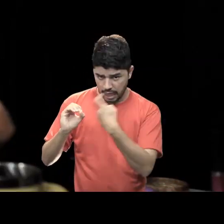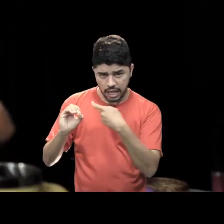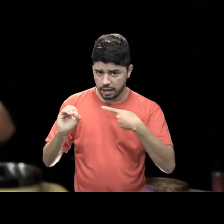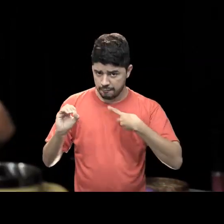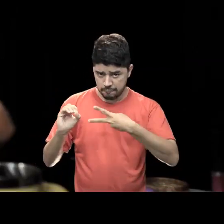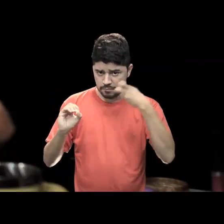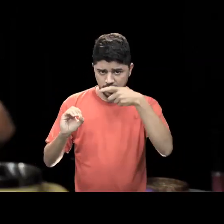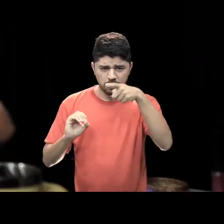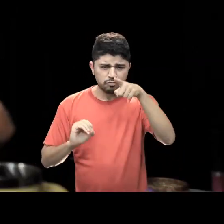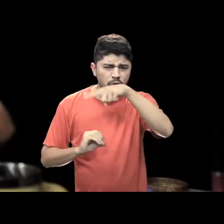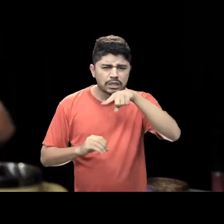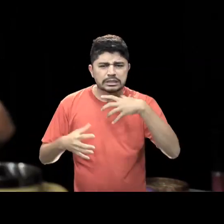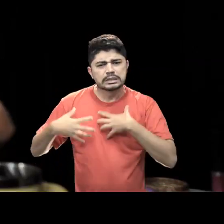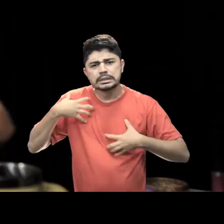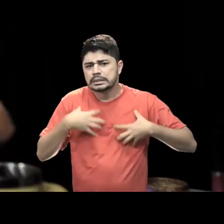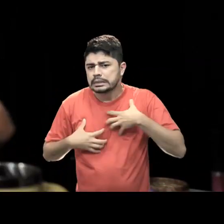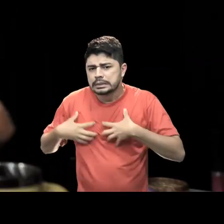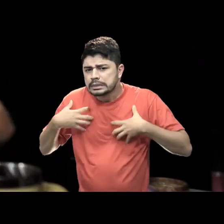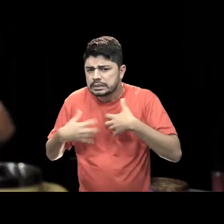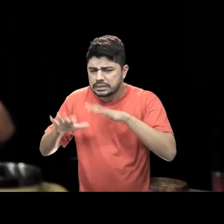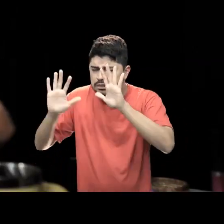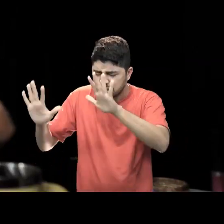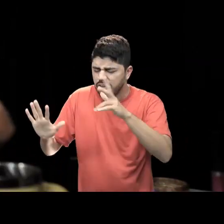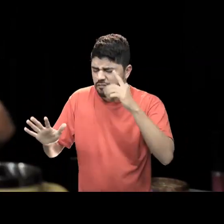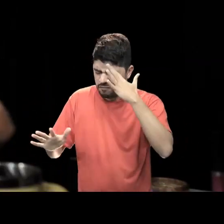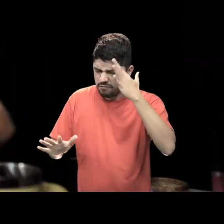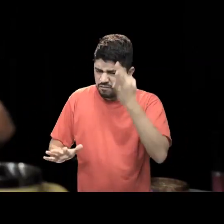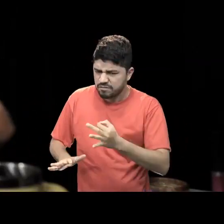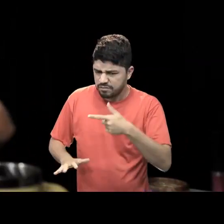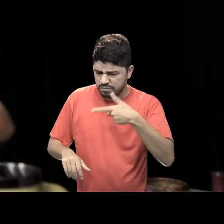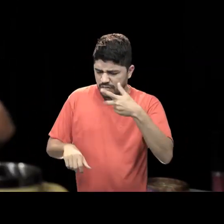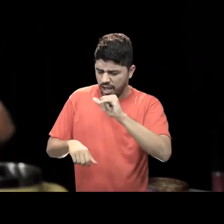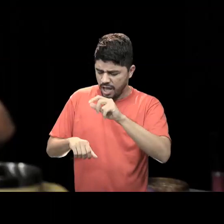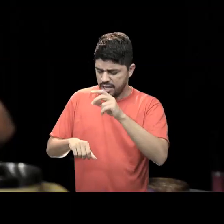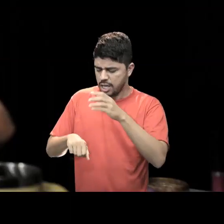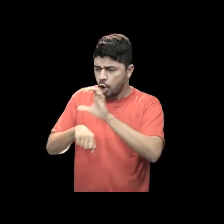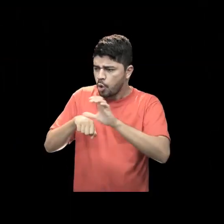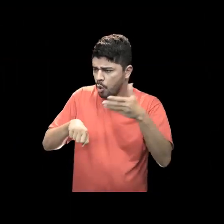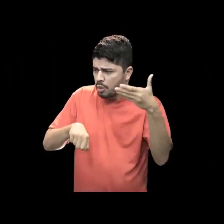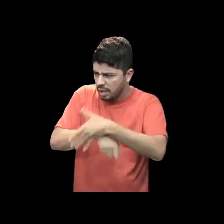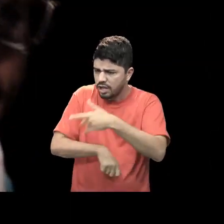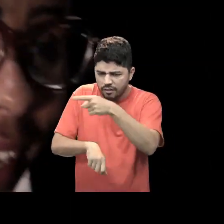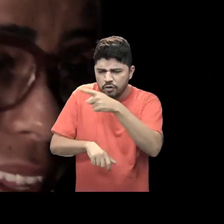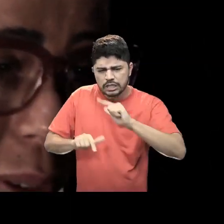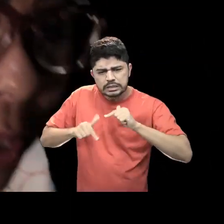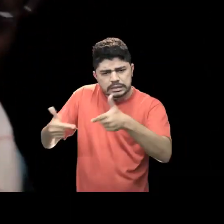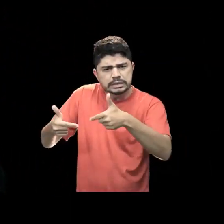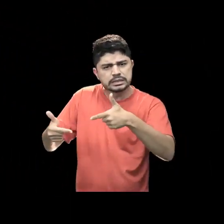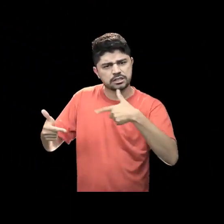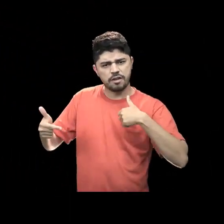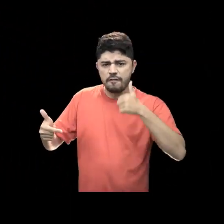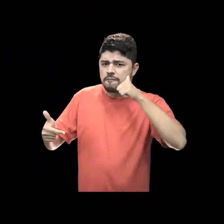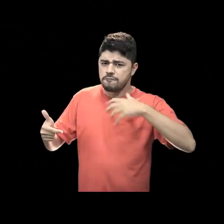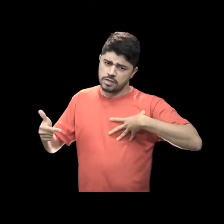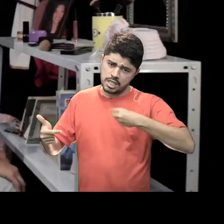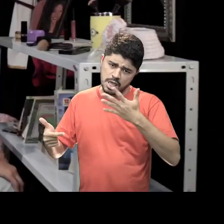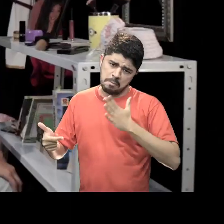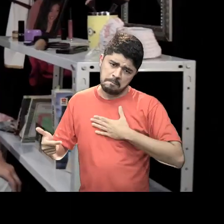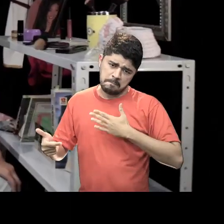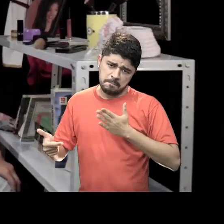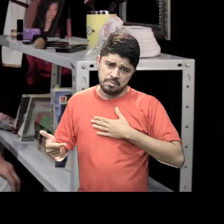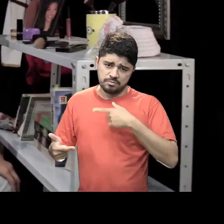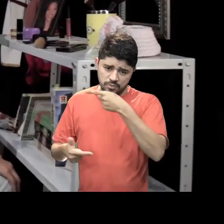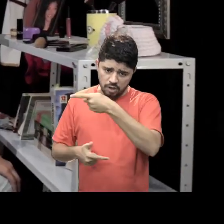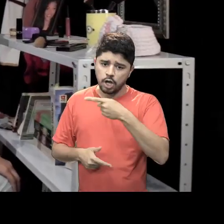UFG! Você andava muito ansiosa! Mas eu tenho certeza que você vai passar! Você é batalhadora, minha menina!